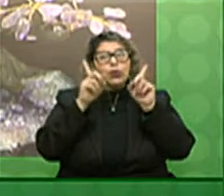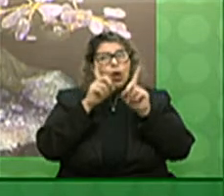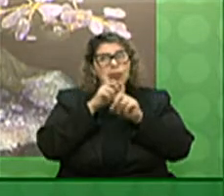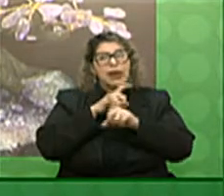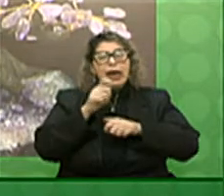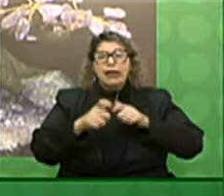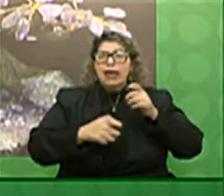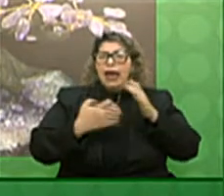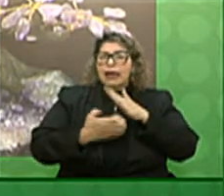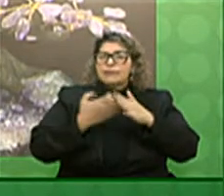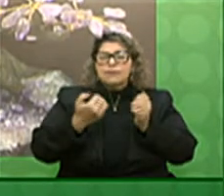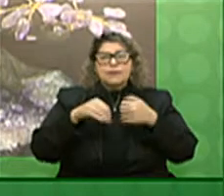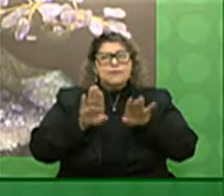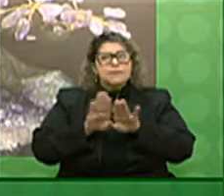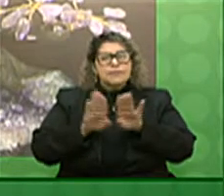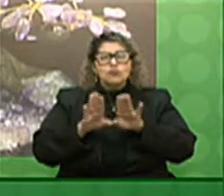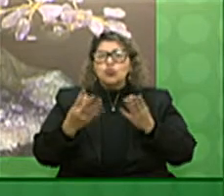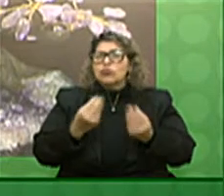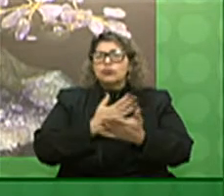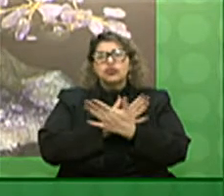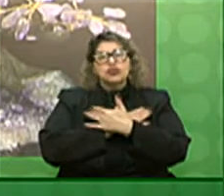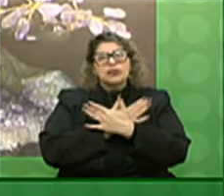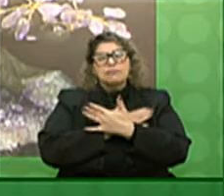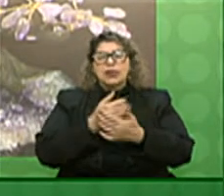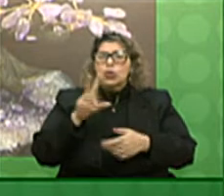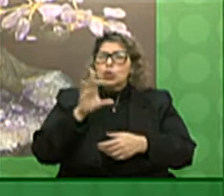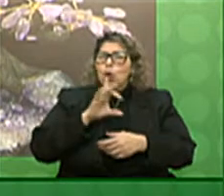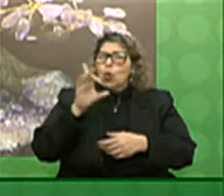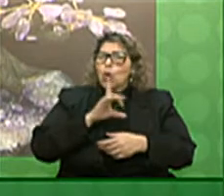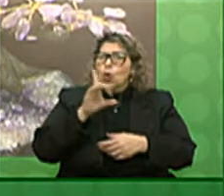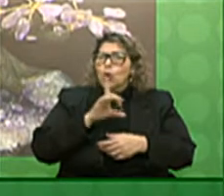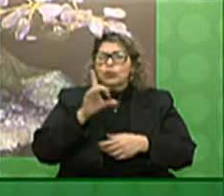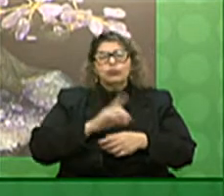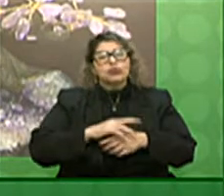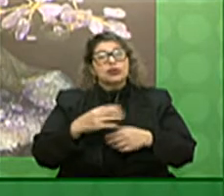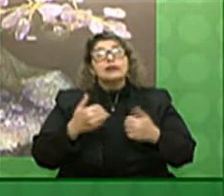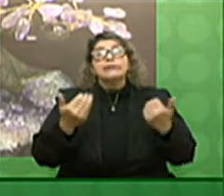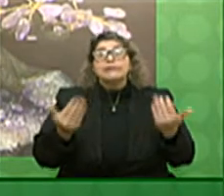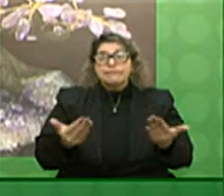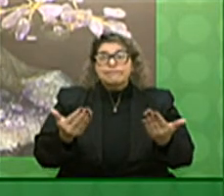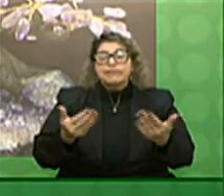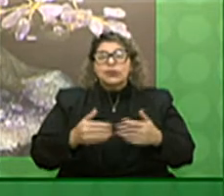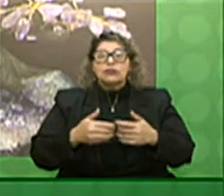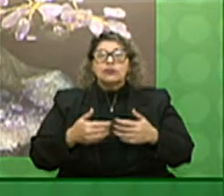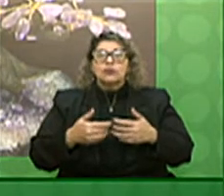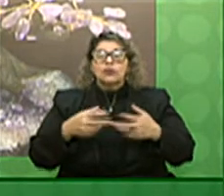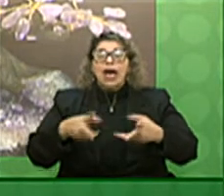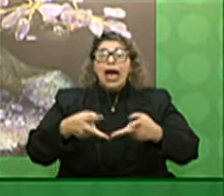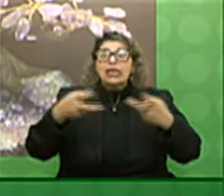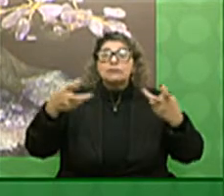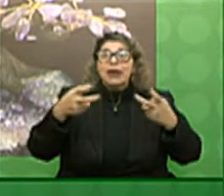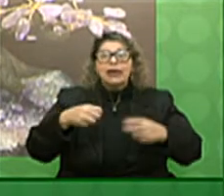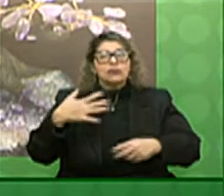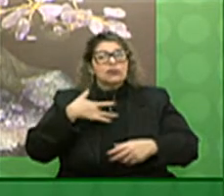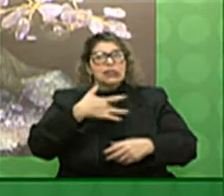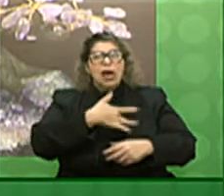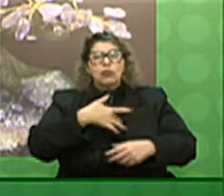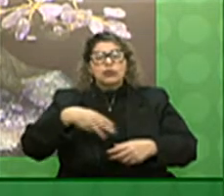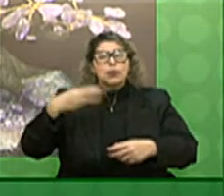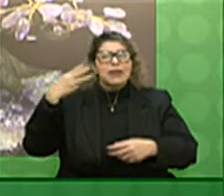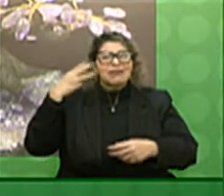de empresas fechando o desemprego aumentando a cada dia e isso vai trazer inclusive no aspecto da saúde mental